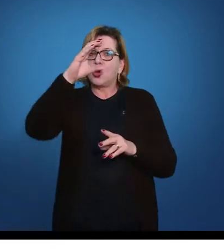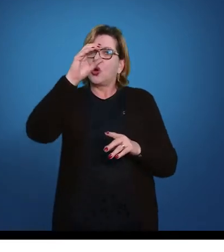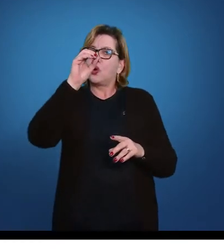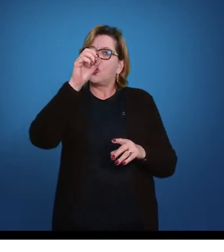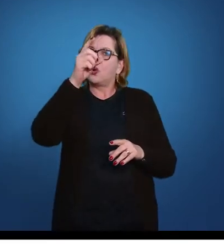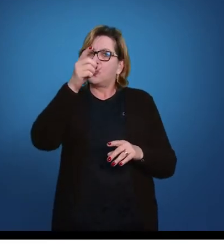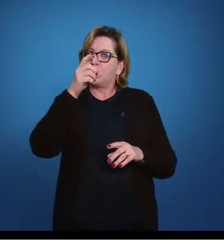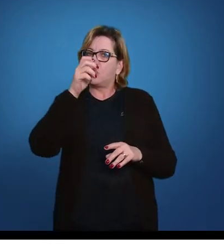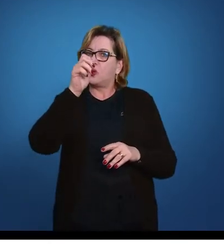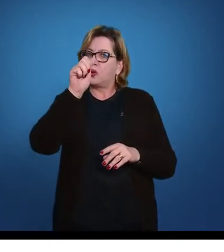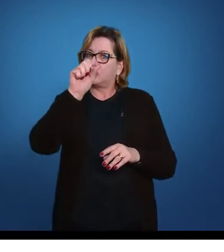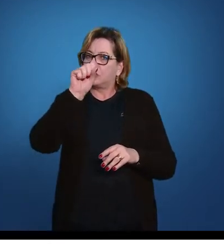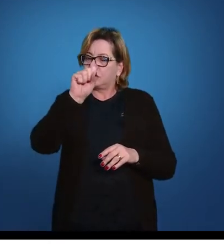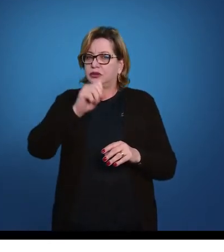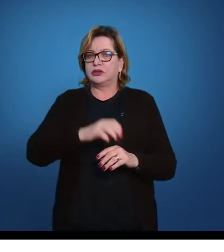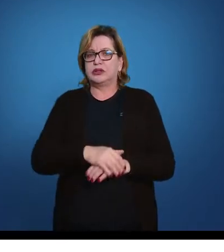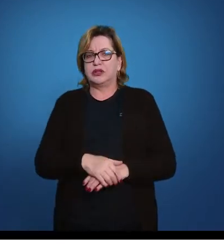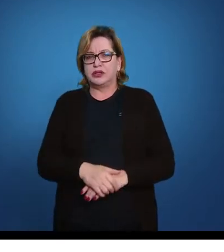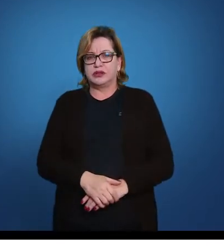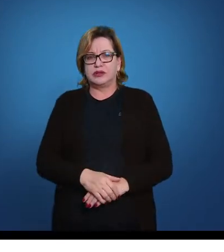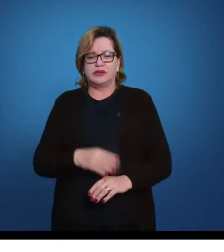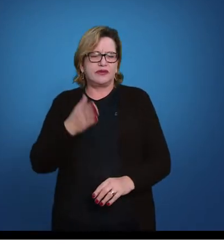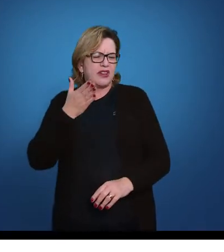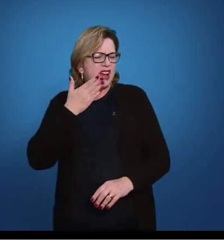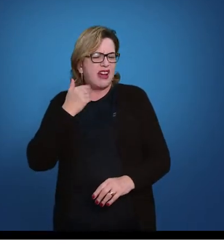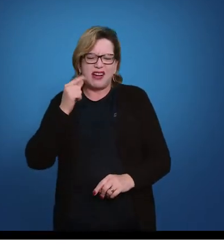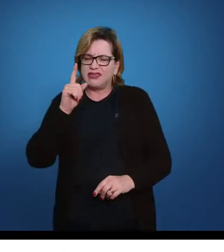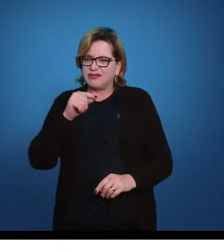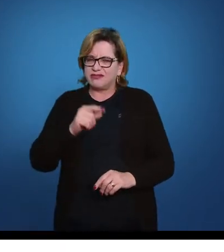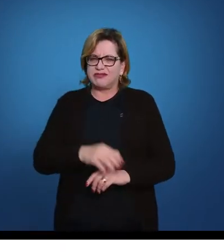empurrar. Fácil, fácil.